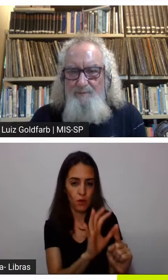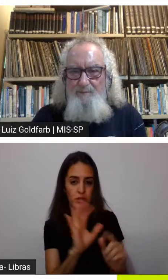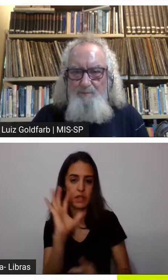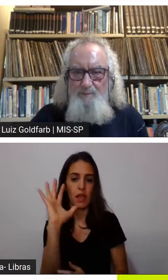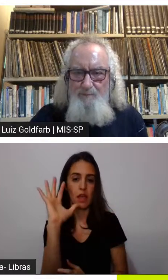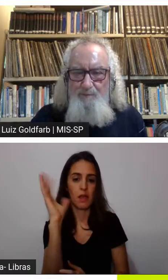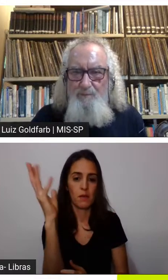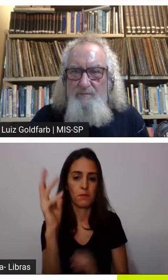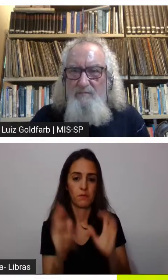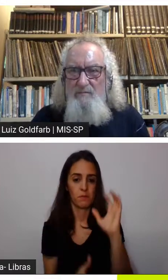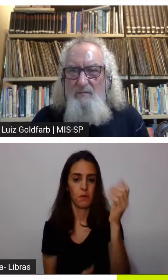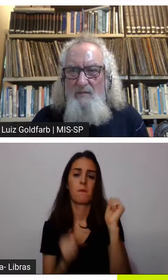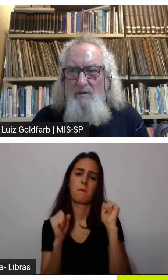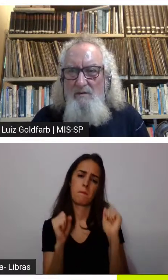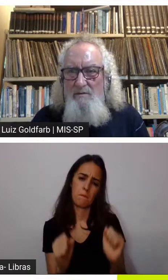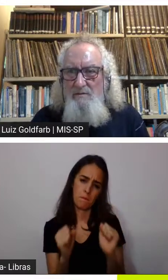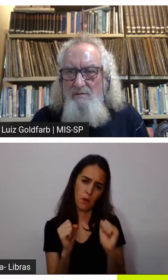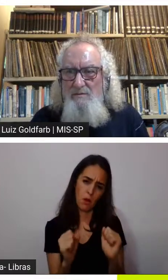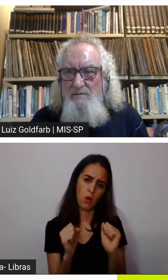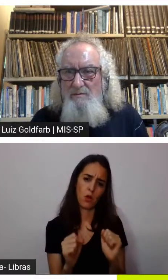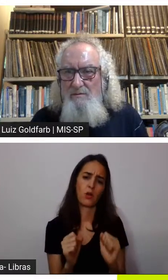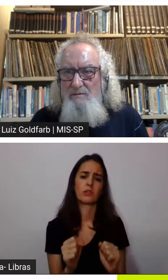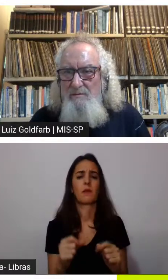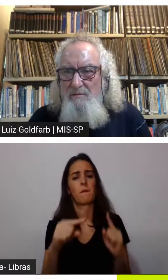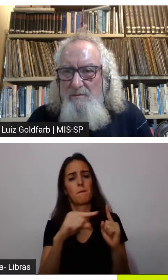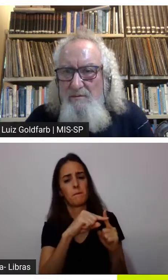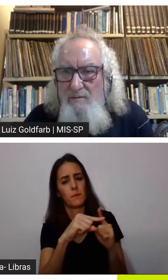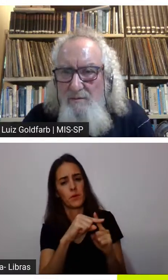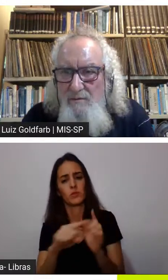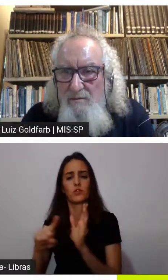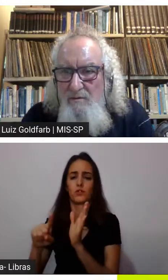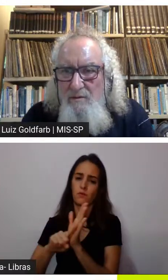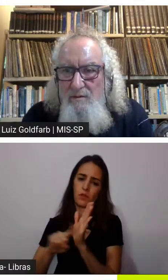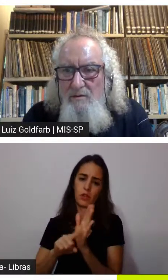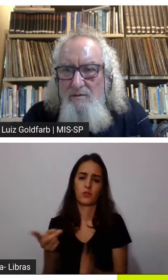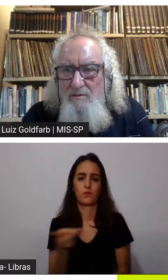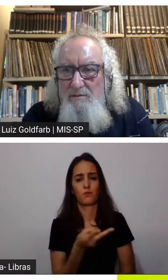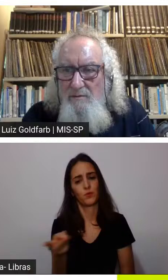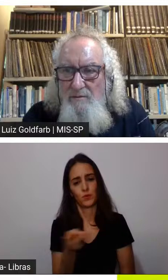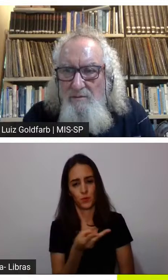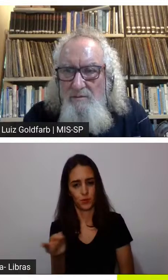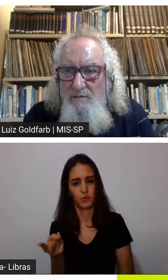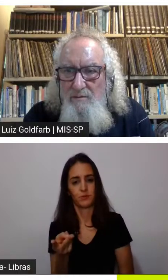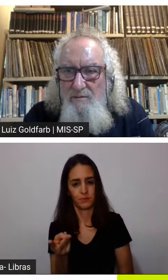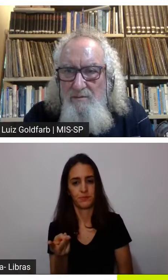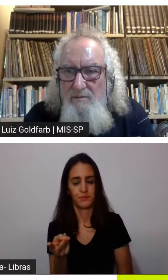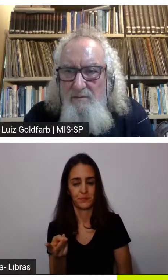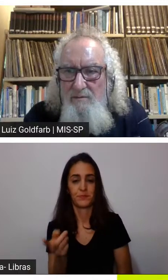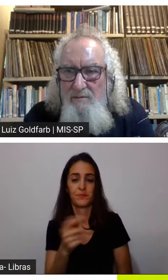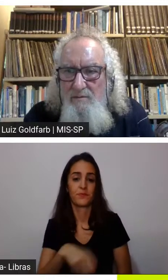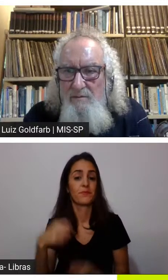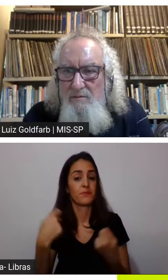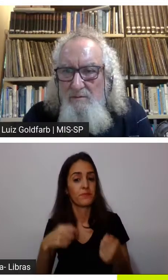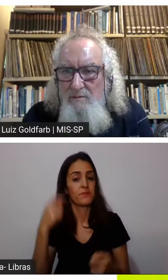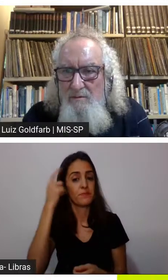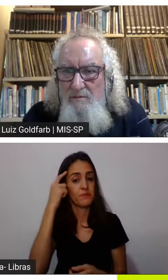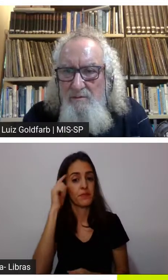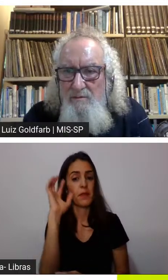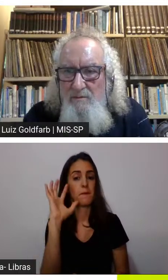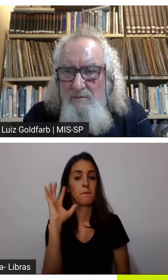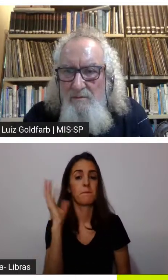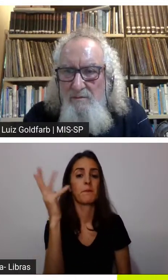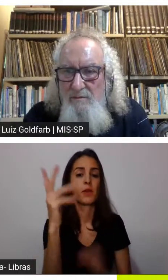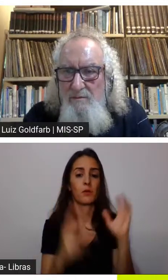porque eu acho que o principal fator está justamente nesse conceito que o Ivan trouxe de que assim o meio ambiente tem que ser um